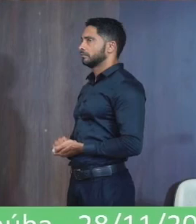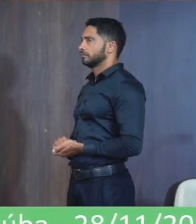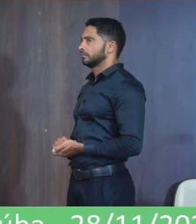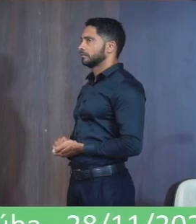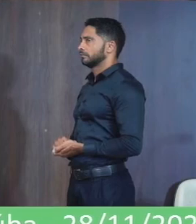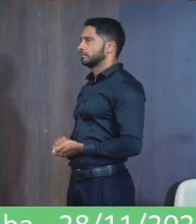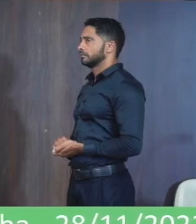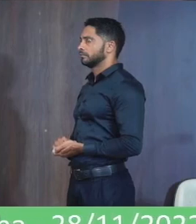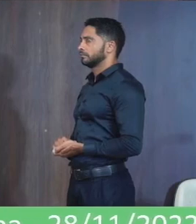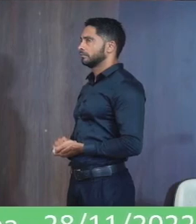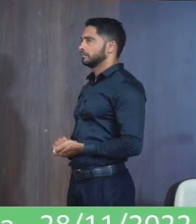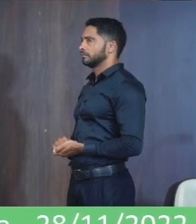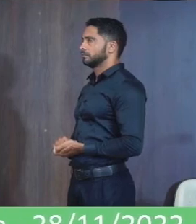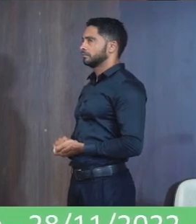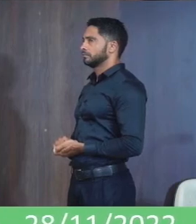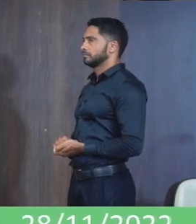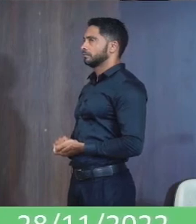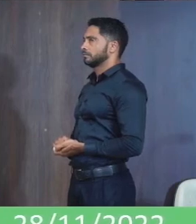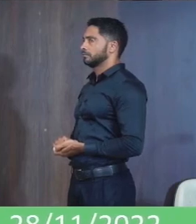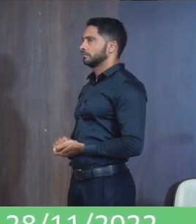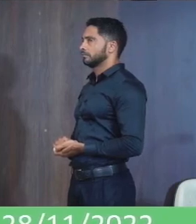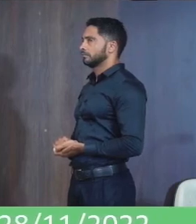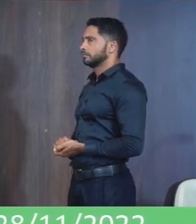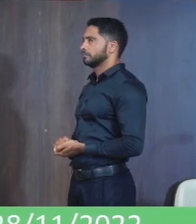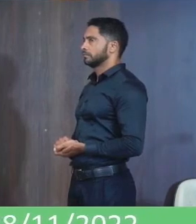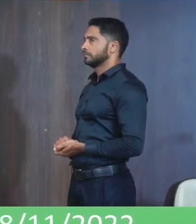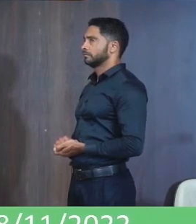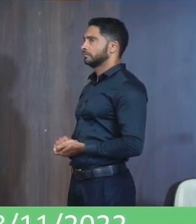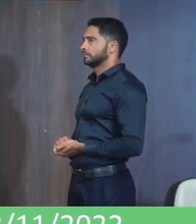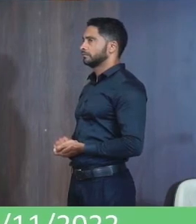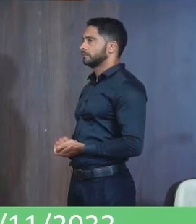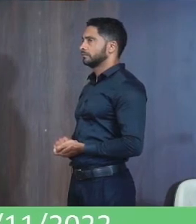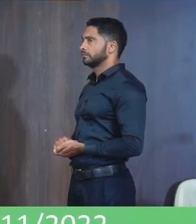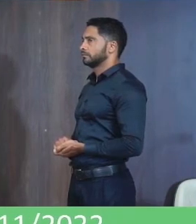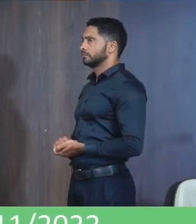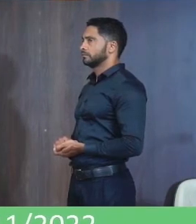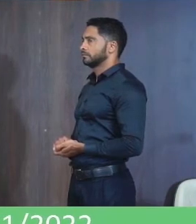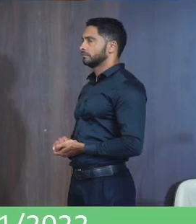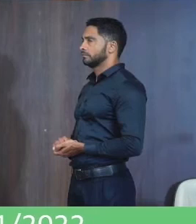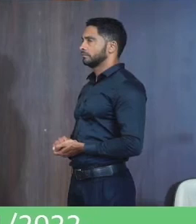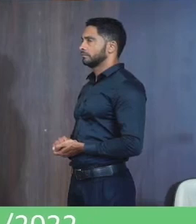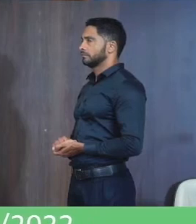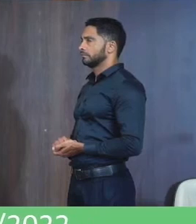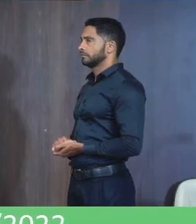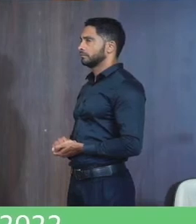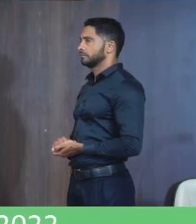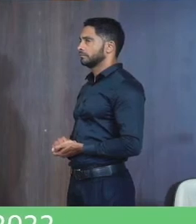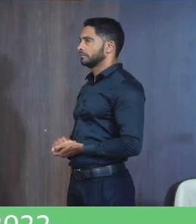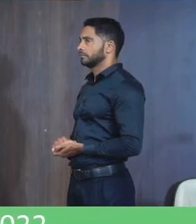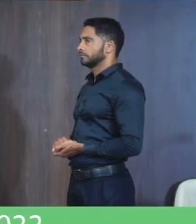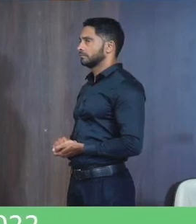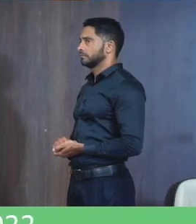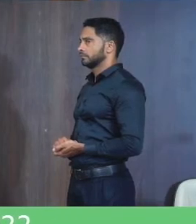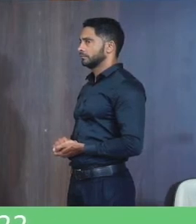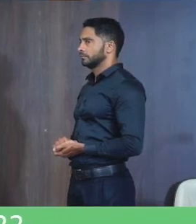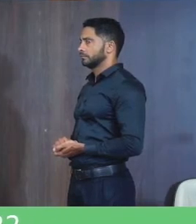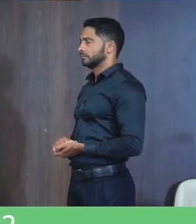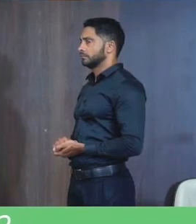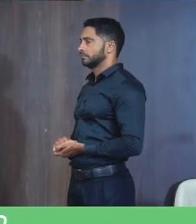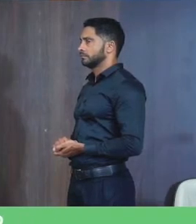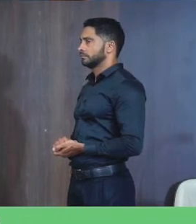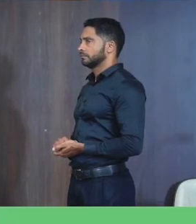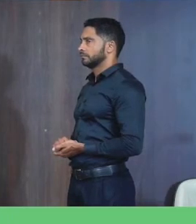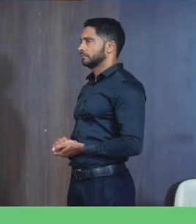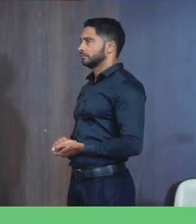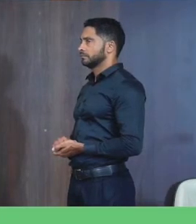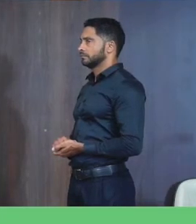O passino O zonato A planicie A restaurar o sol O seco E arenoso